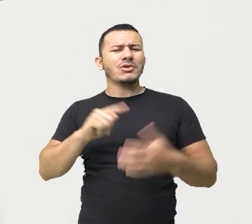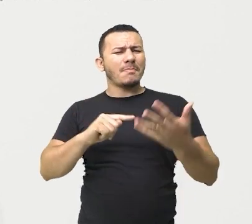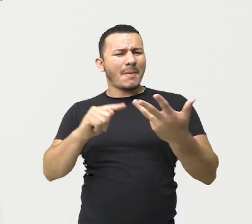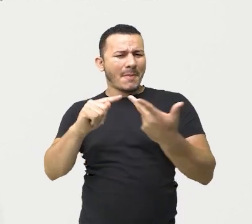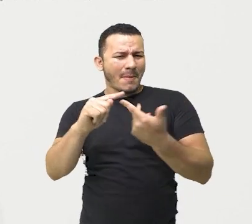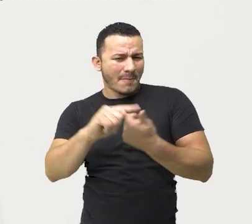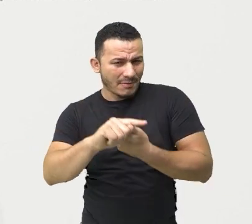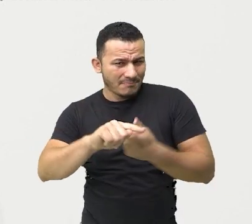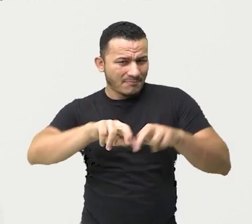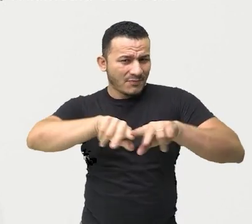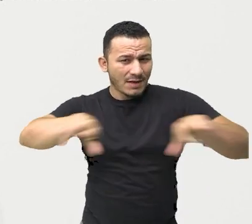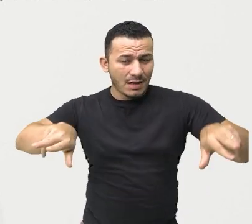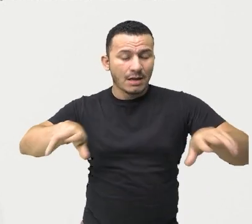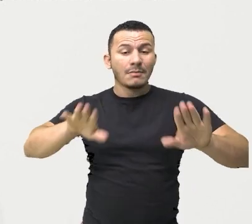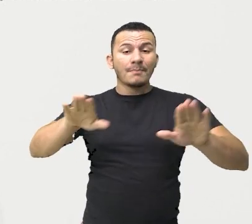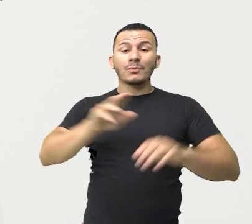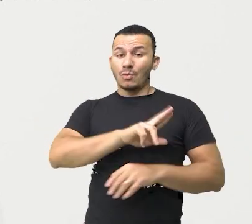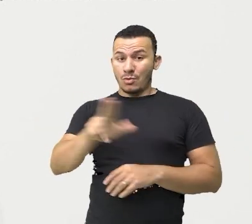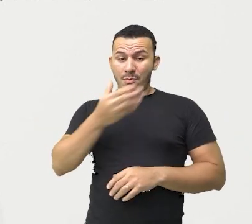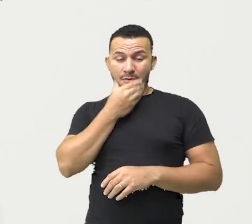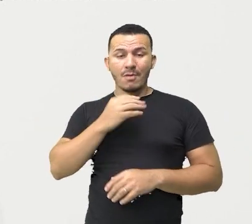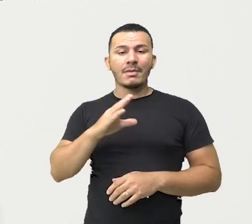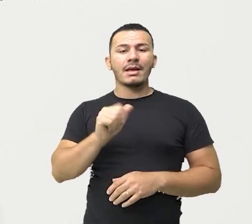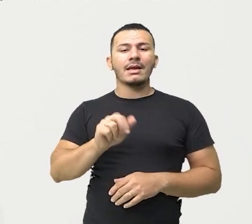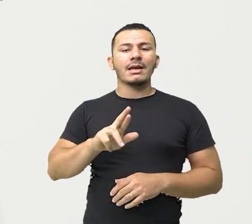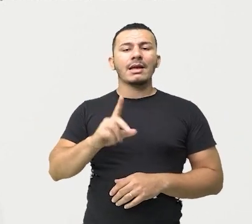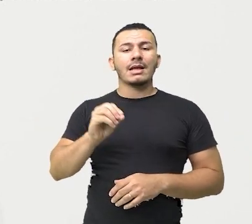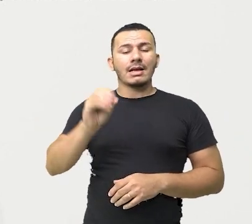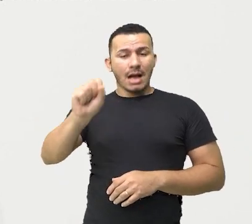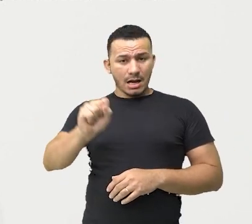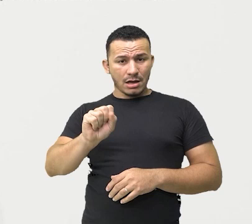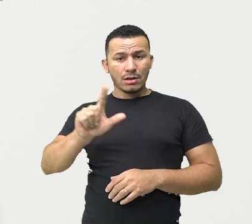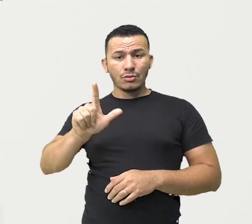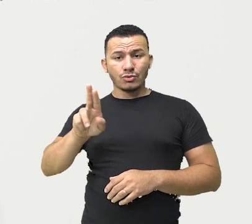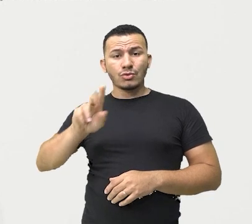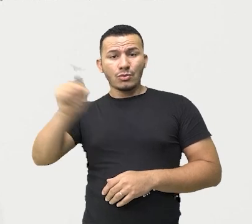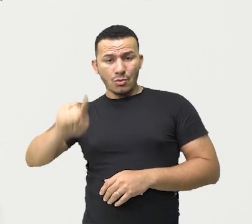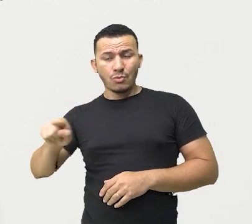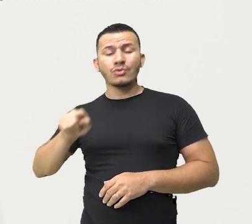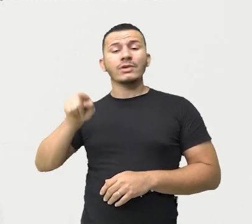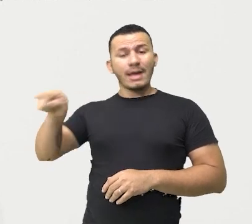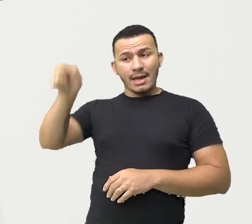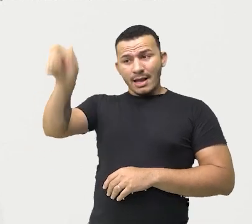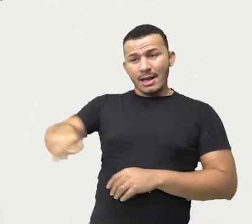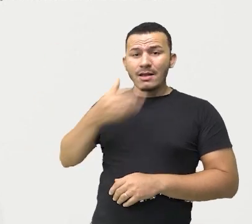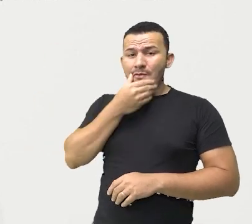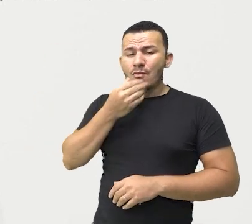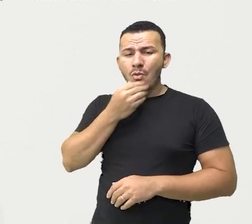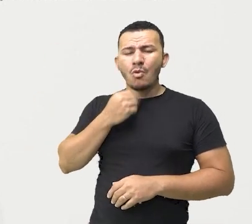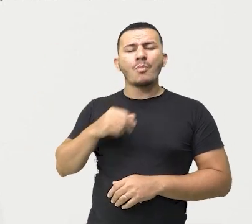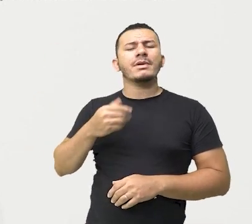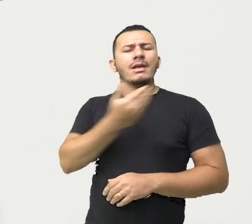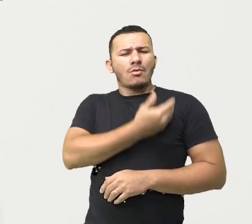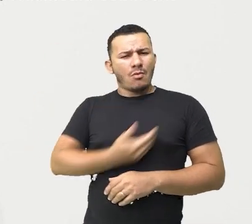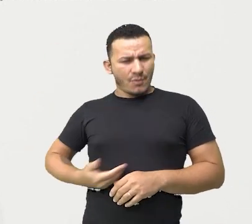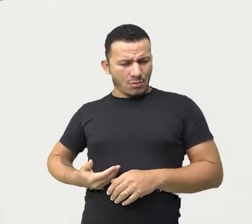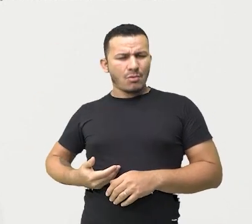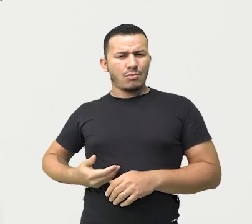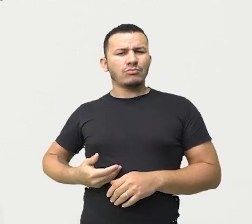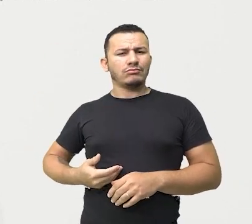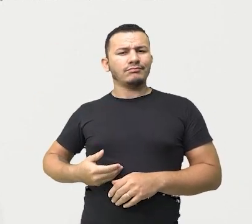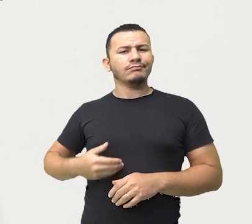Carlos Luz foi o que teve o menor mandato até hoje. Ele governou o Brasil por apenas, olha só,